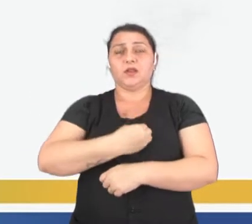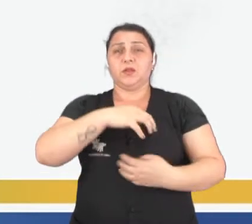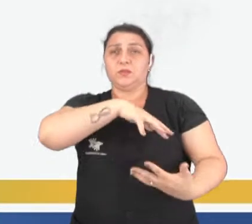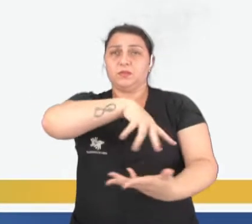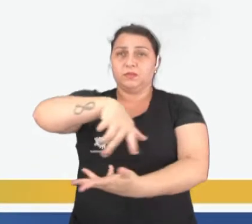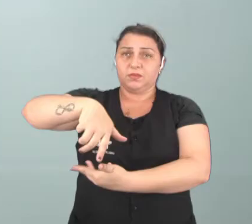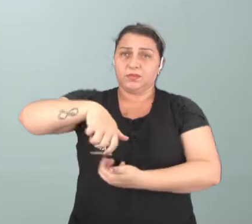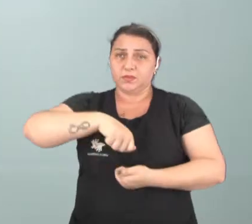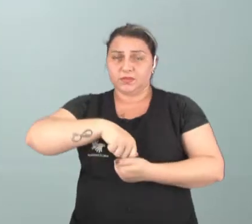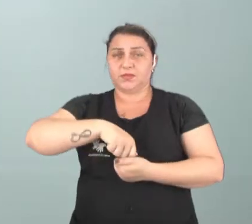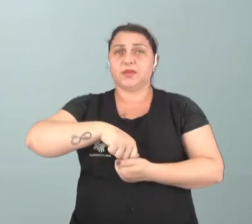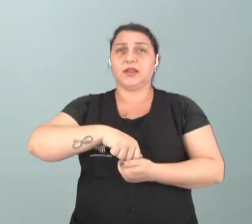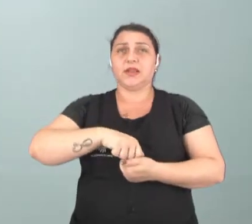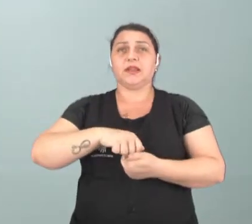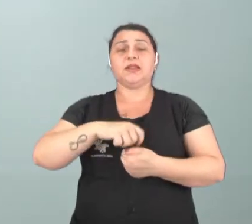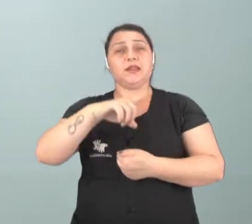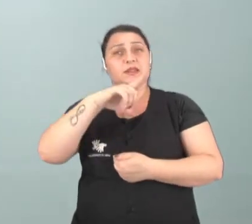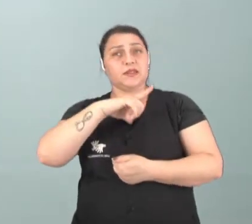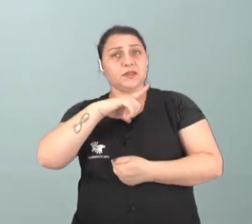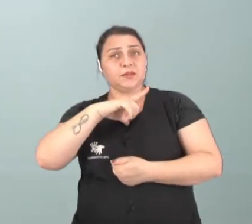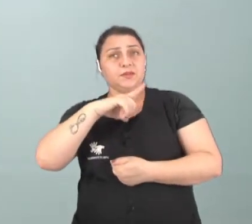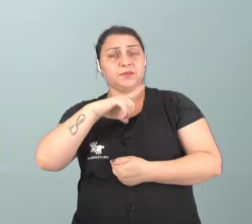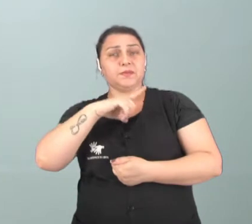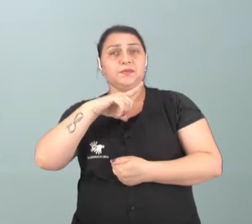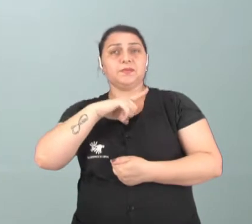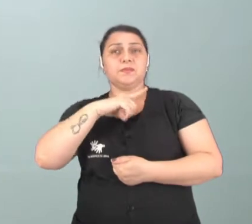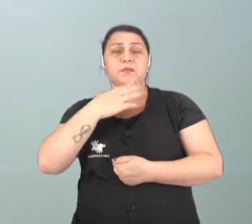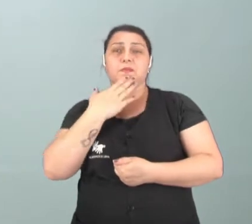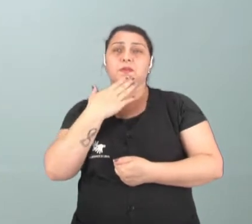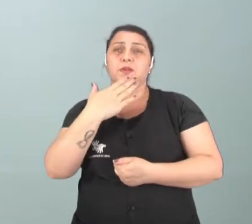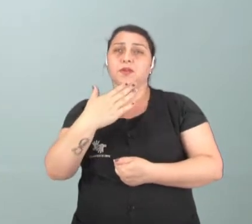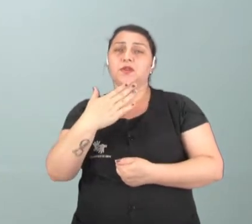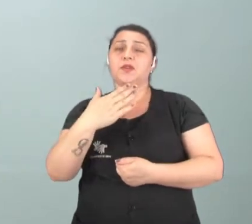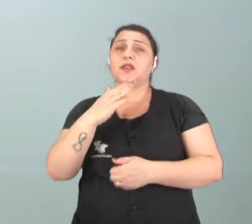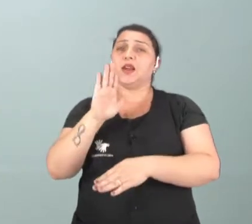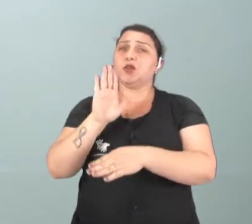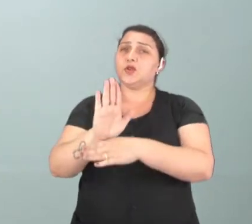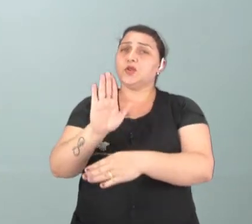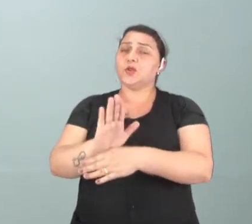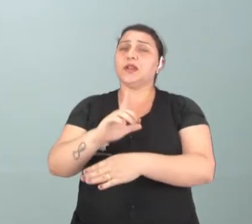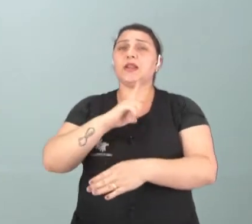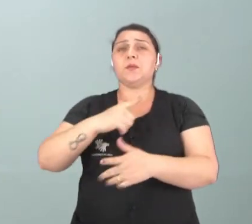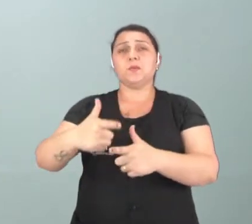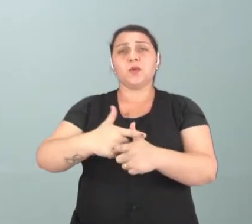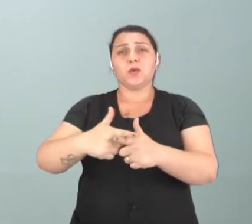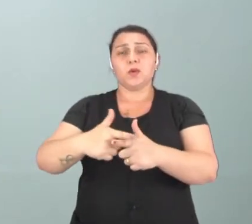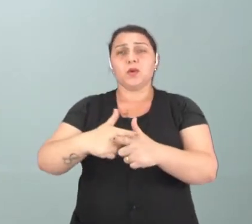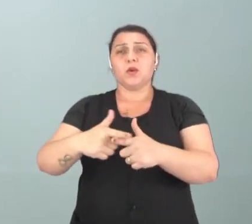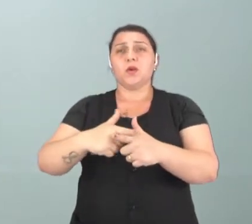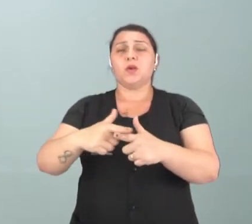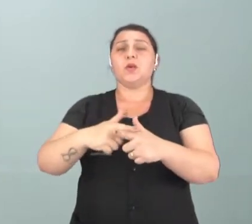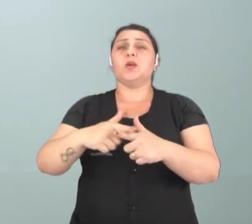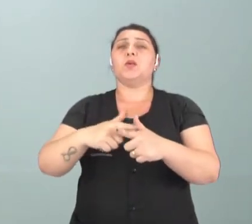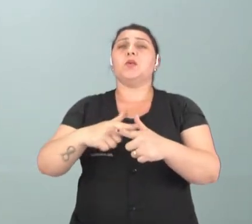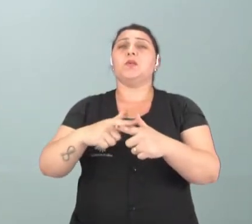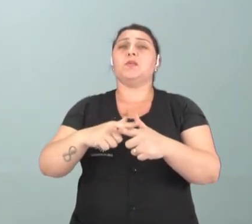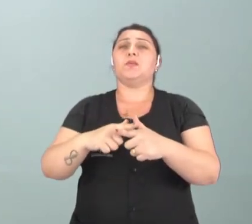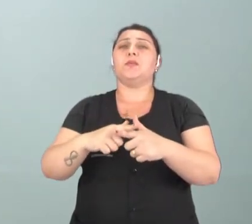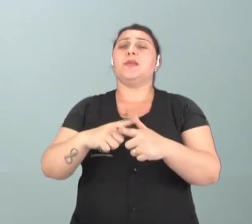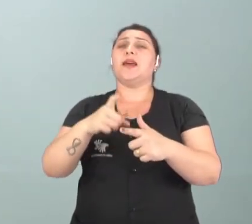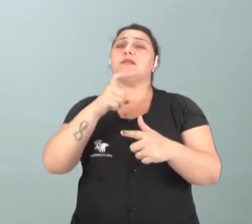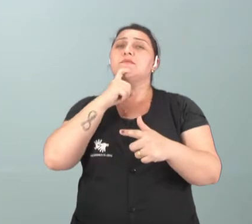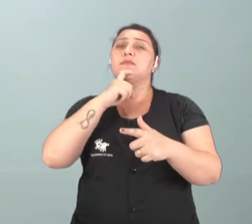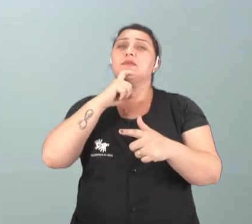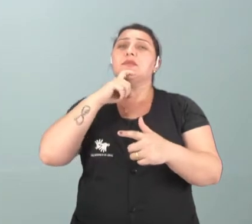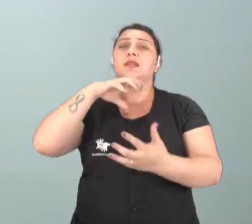planeta que está pedindo socorro, que tem problemas sérios de meio ambiente, de gelamento das